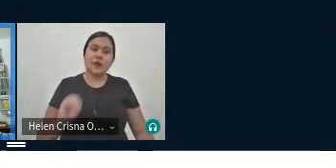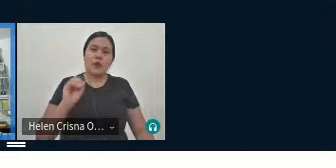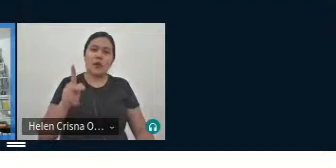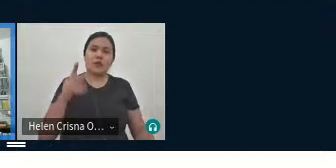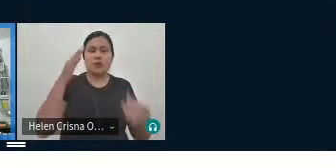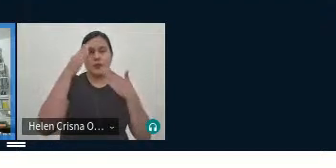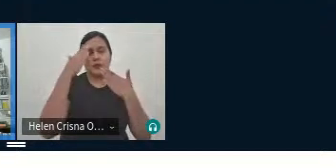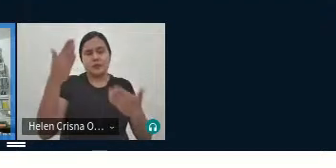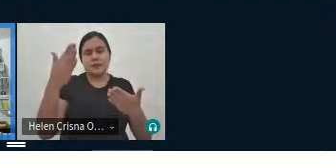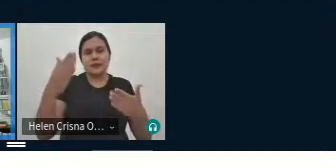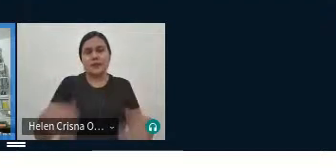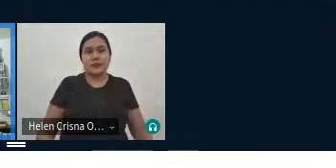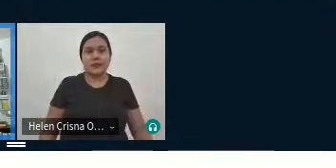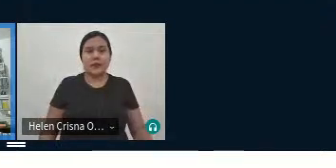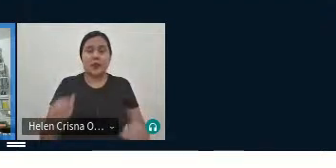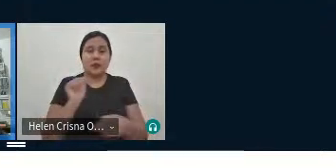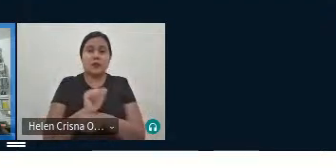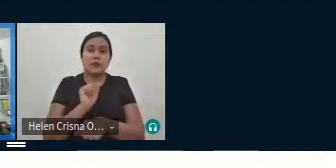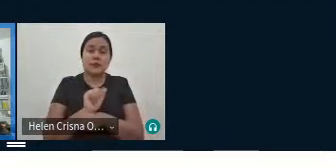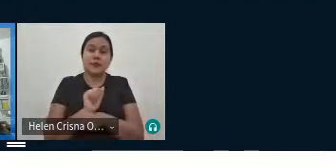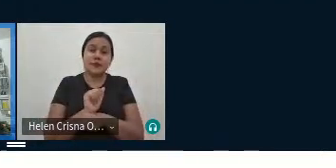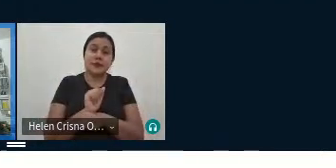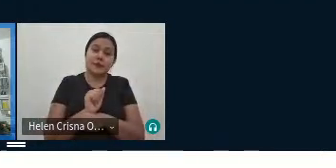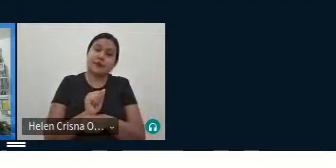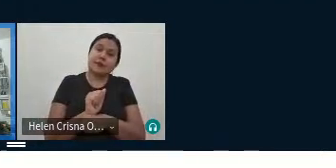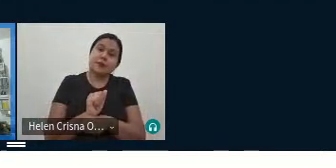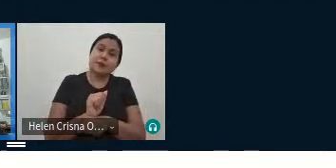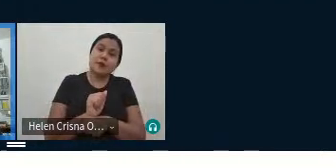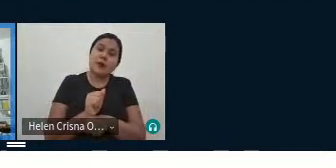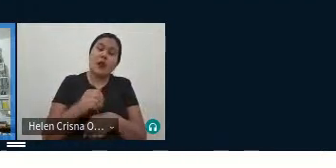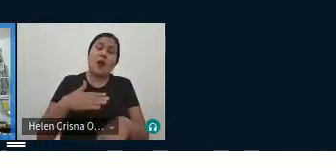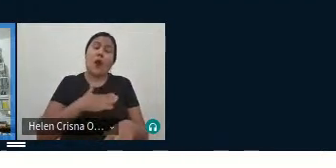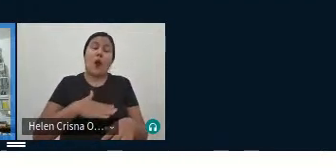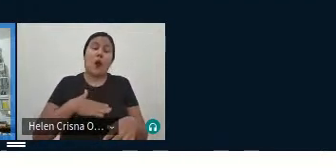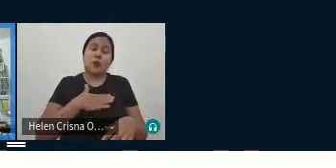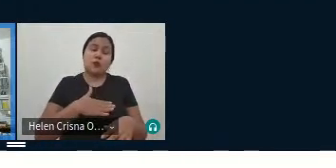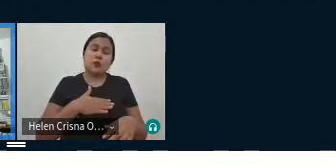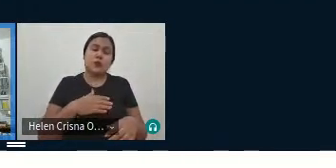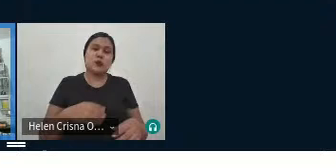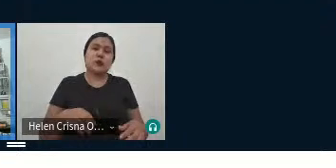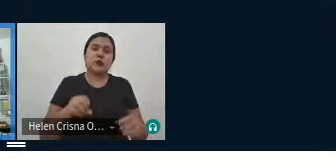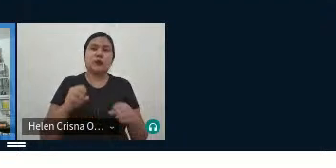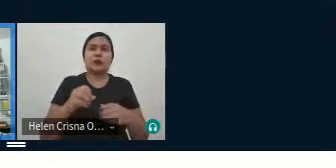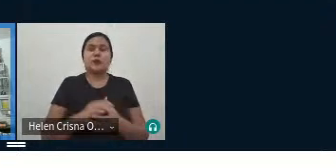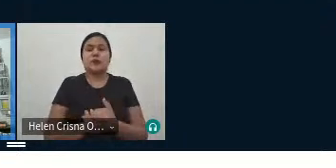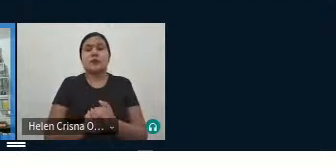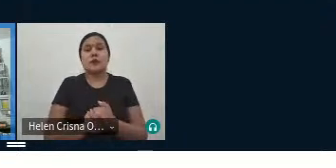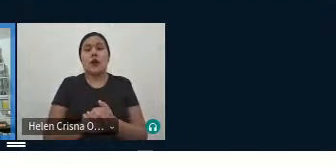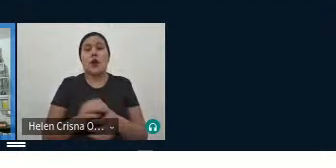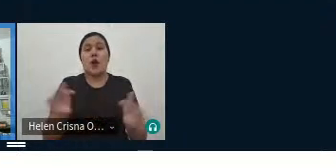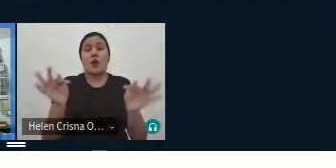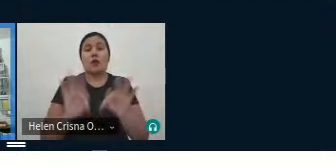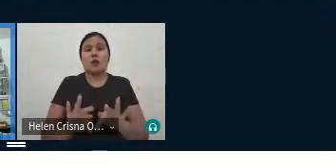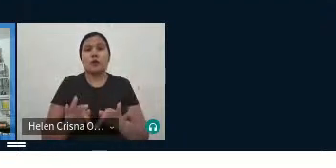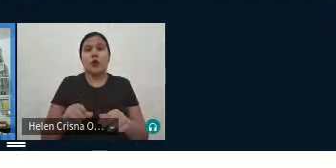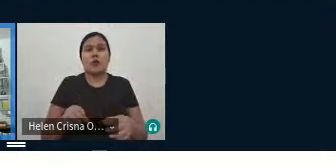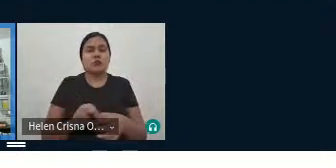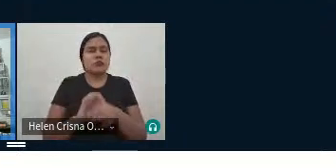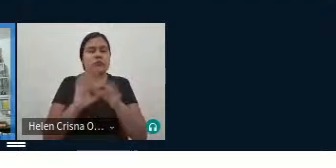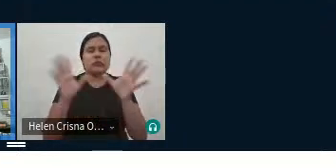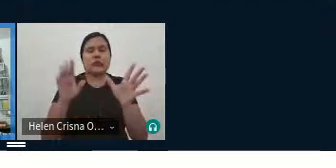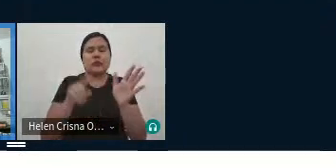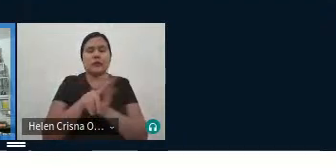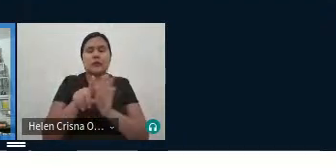Muito obrigado a todos, né, espero que vocês tenham gostado, e no final, estarei aberto para